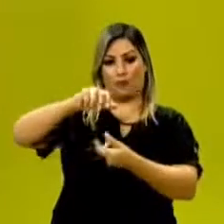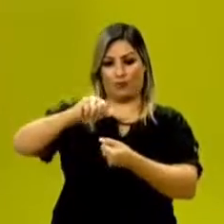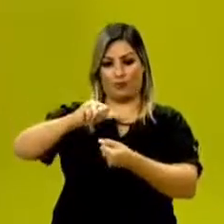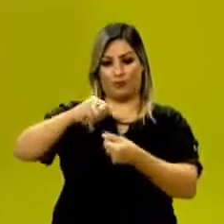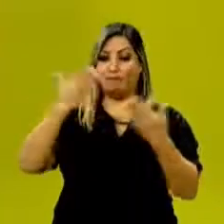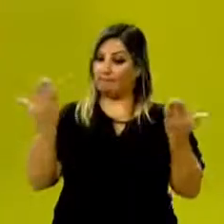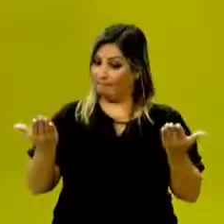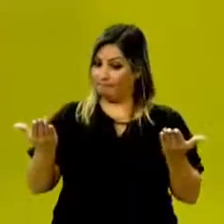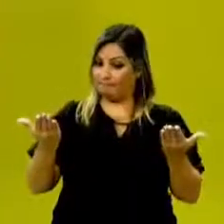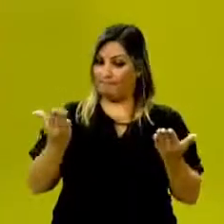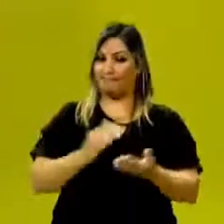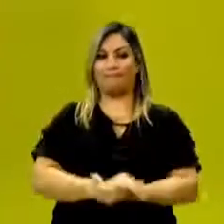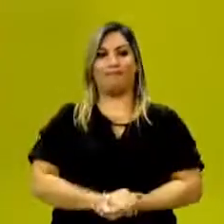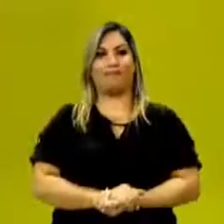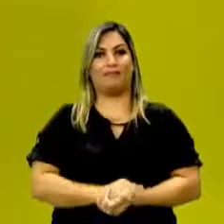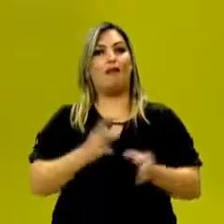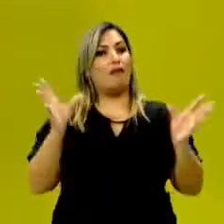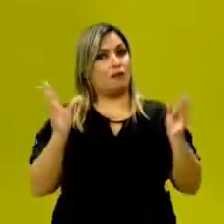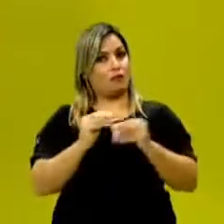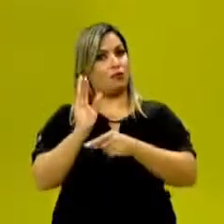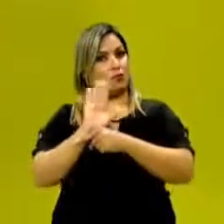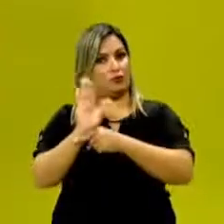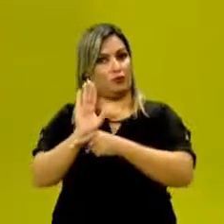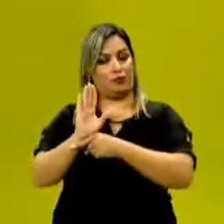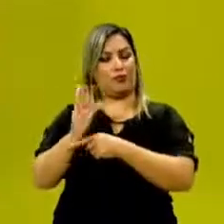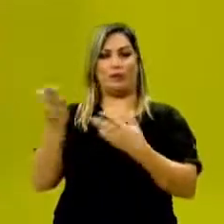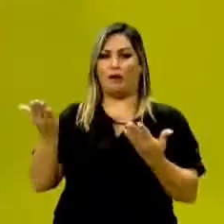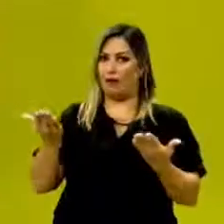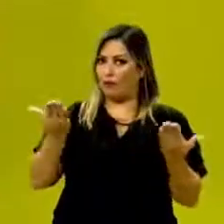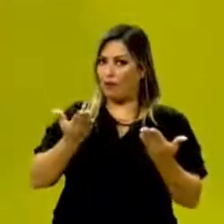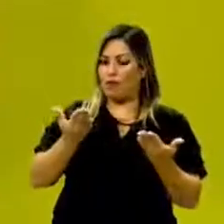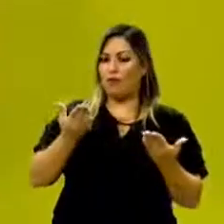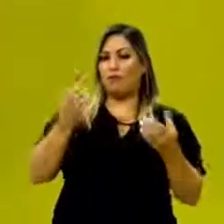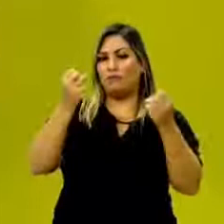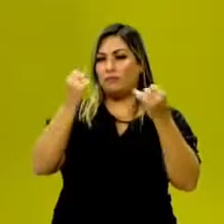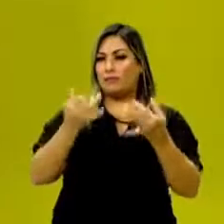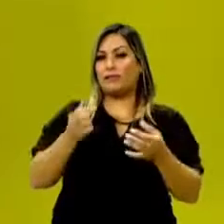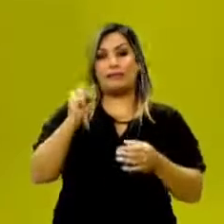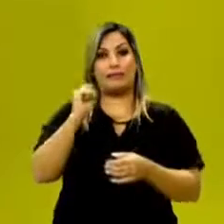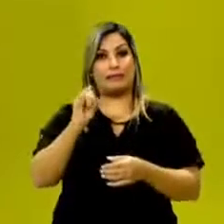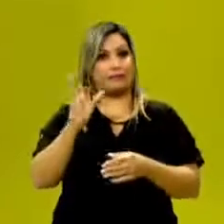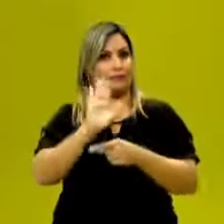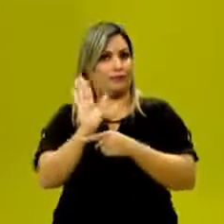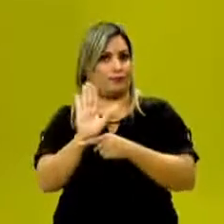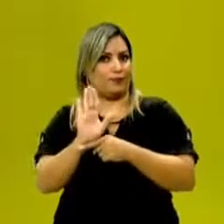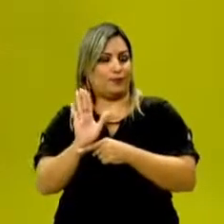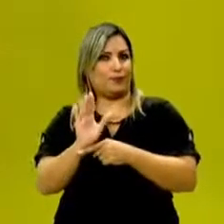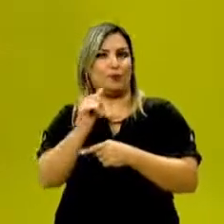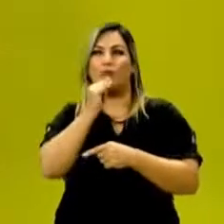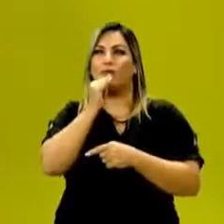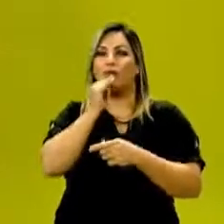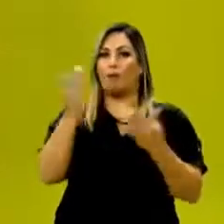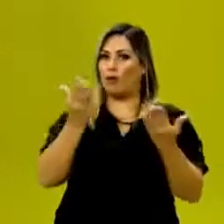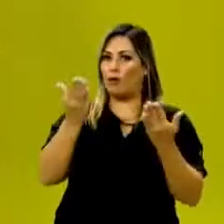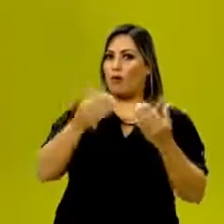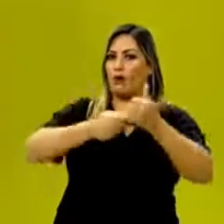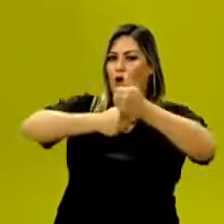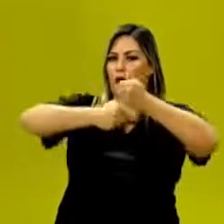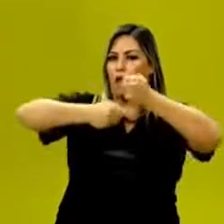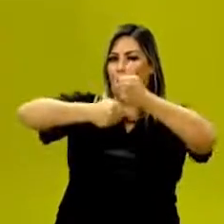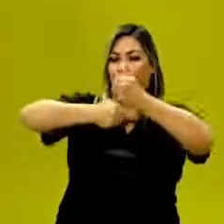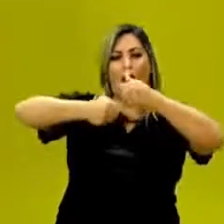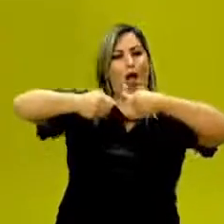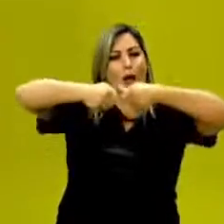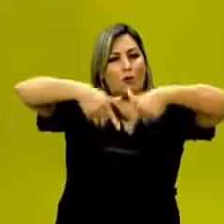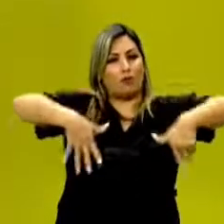Bom, ali é o resumo desse filme. Agora, vamos falar se esse filme fosse abordado agora enquanto um anúncio